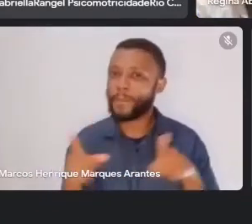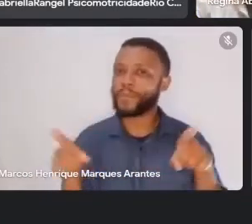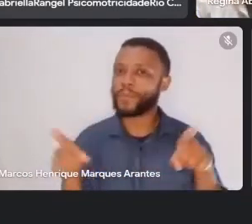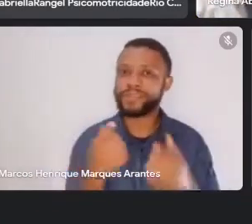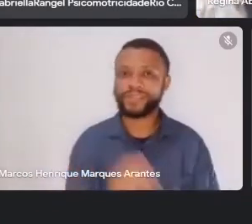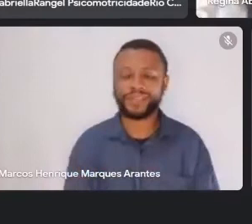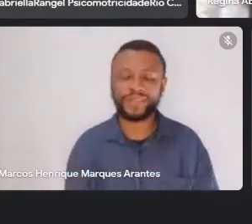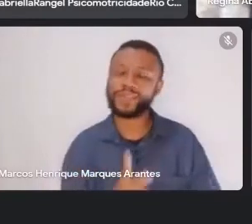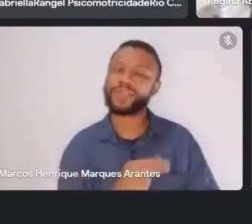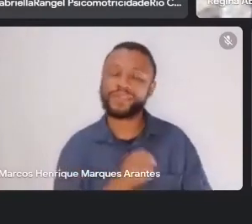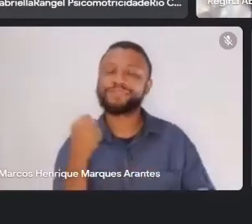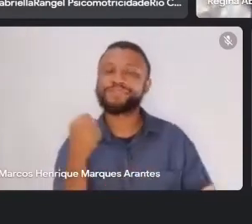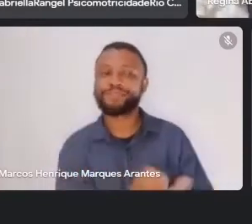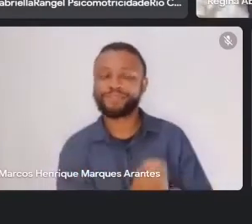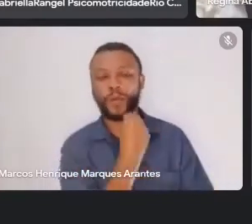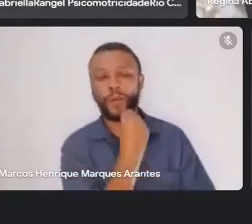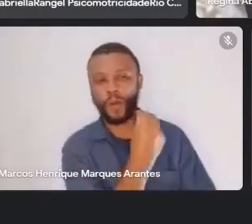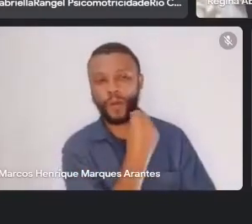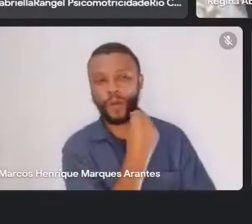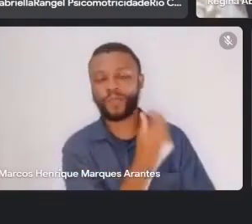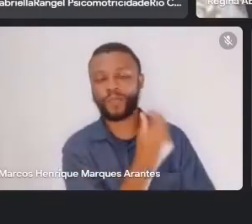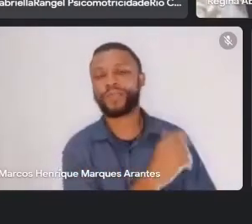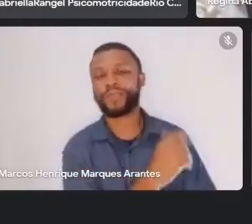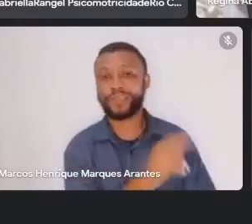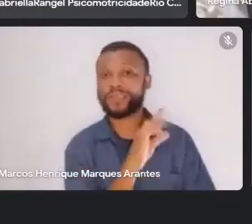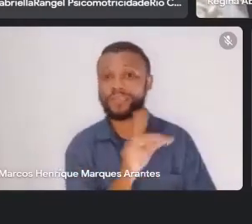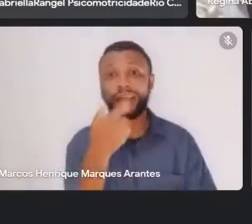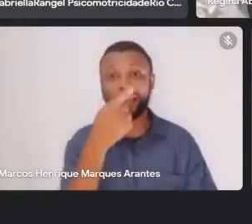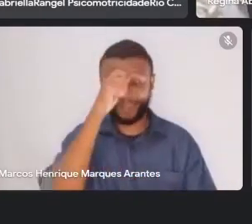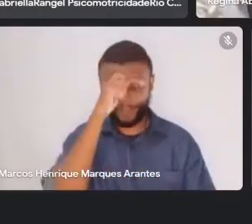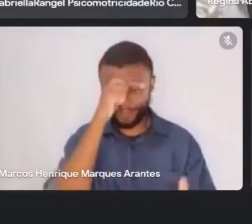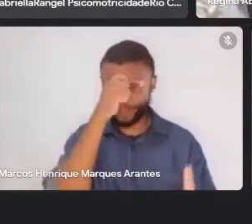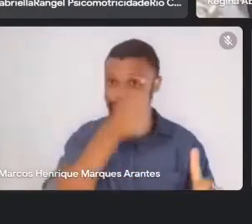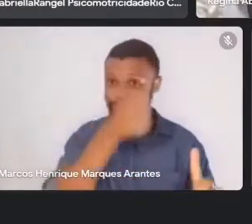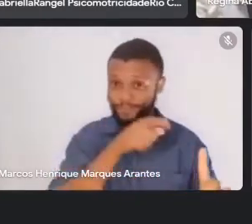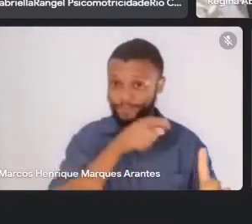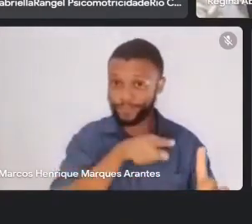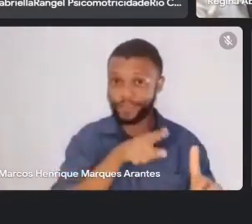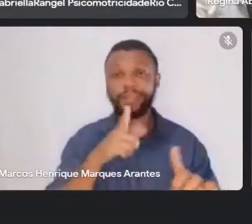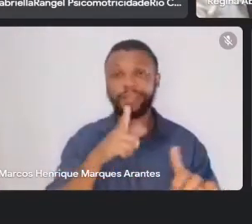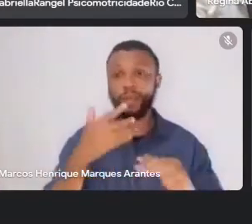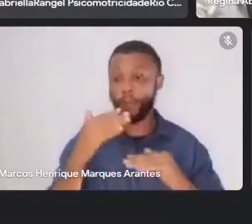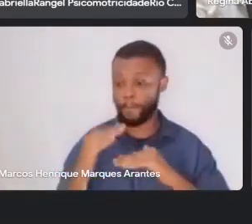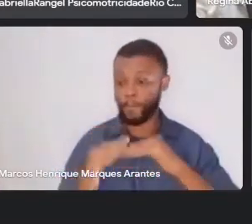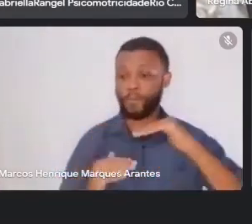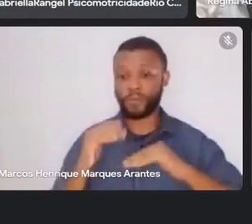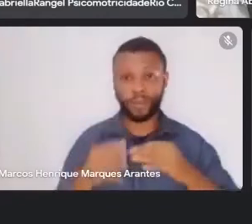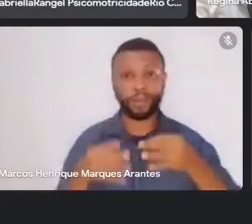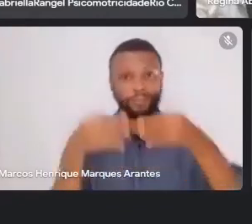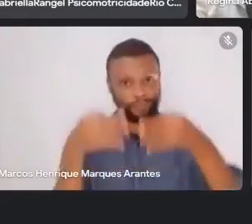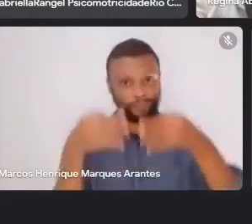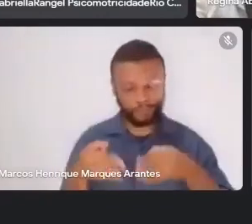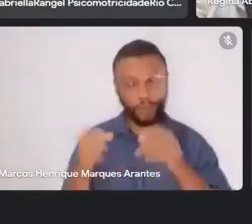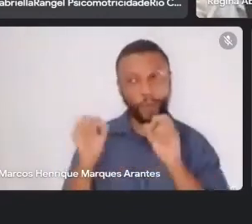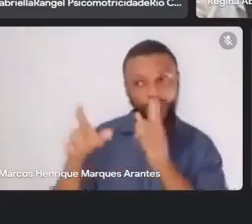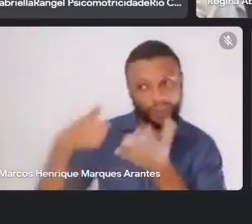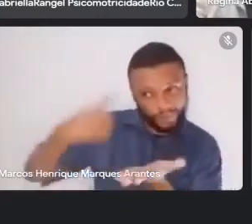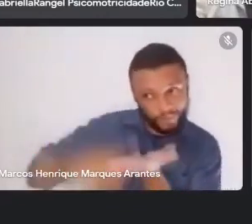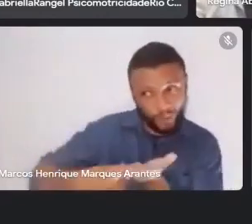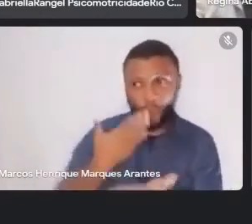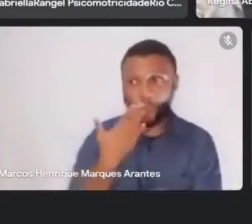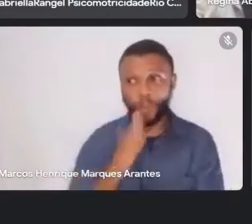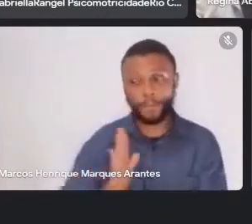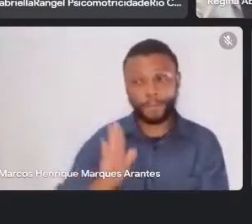terríveis, né? A gente vai fazer a sua homenagem, vamos fazer isso direito, profissionalmente, Noelton? Te prometo, para o teu